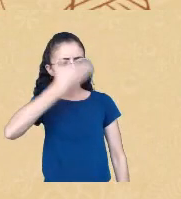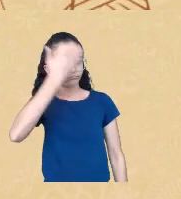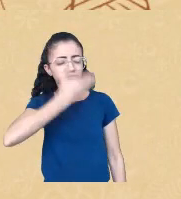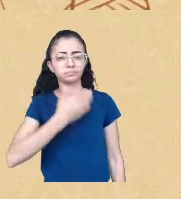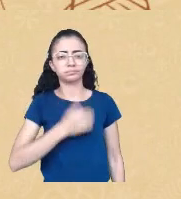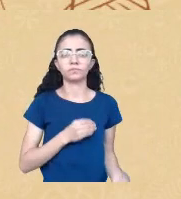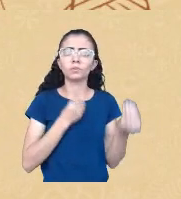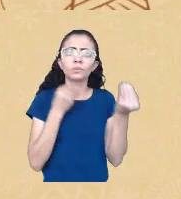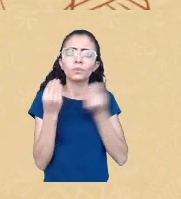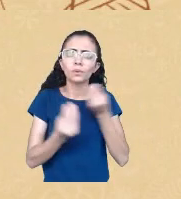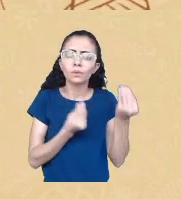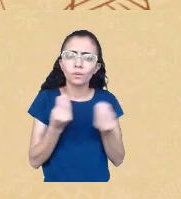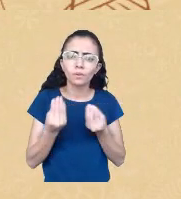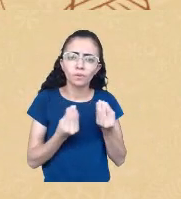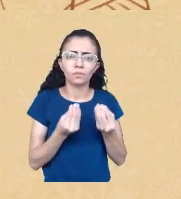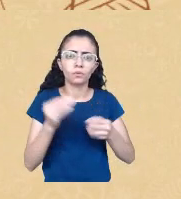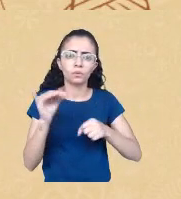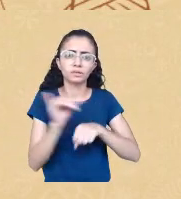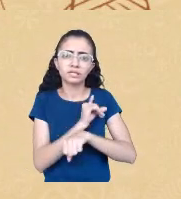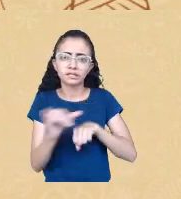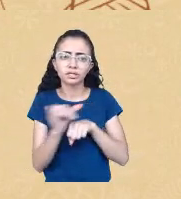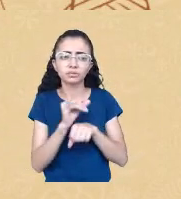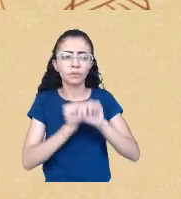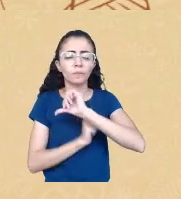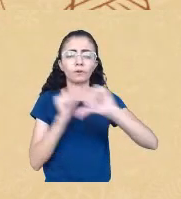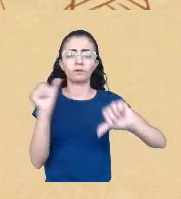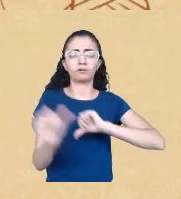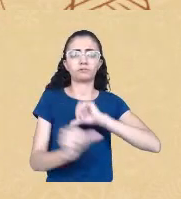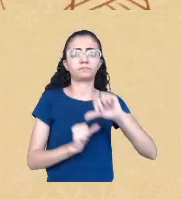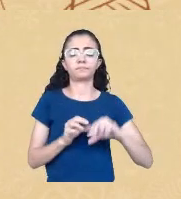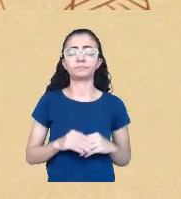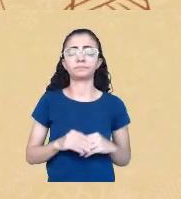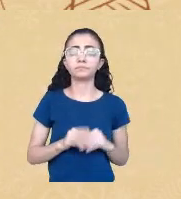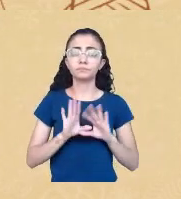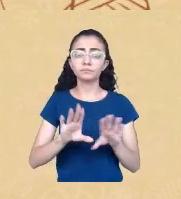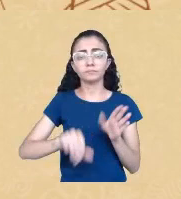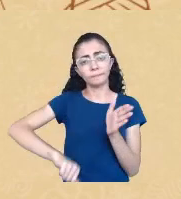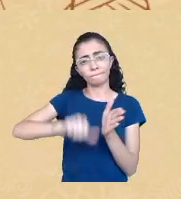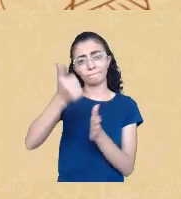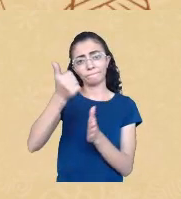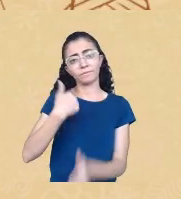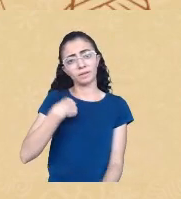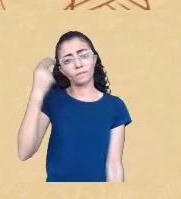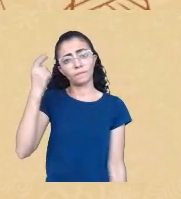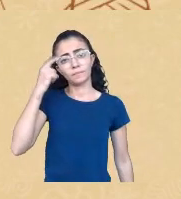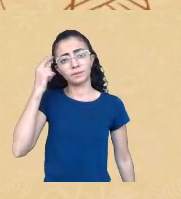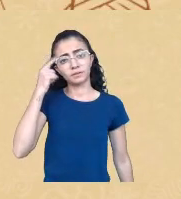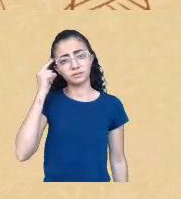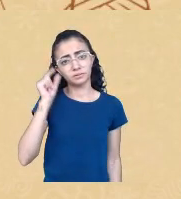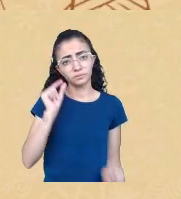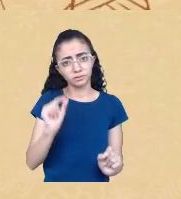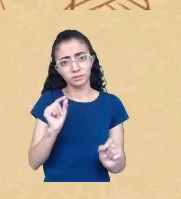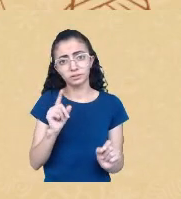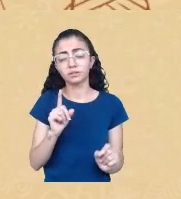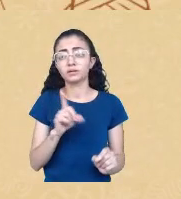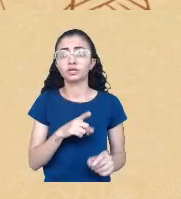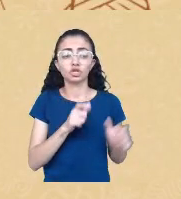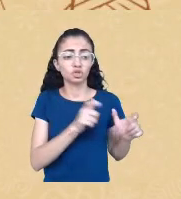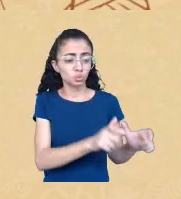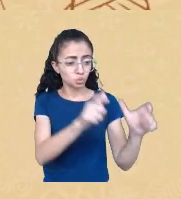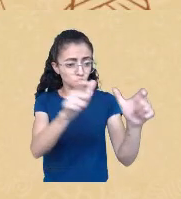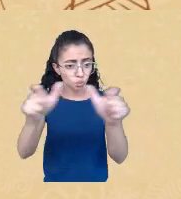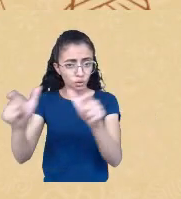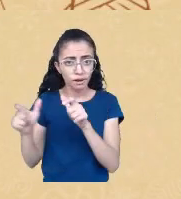primeiro eu penso que nós devemos estar nesse lugar não é das